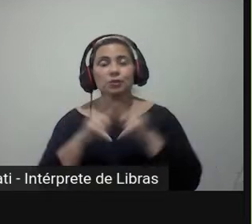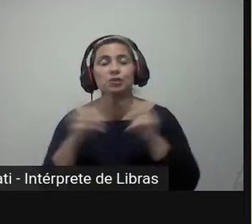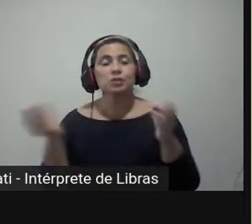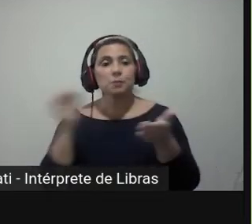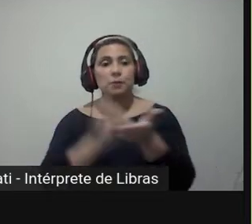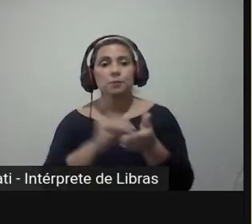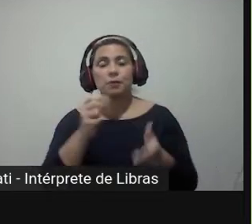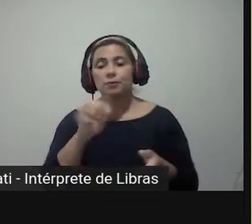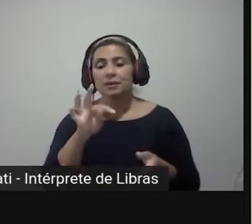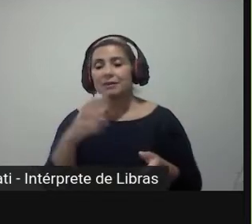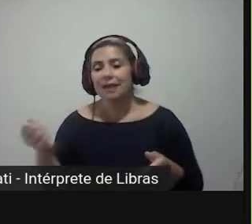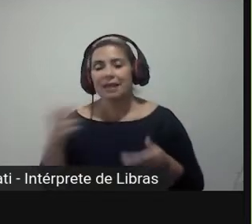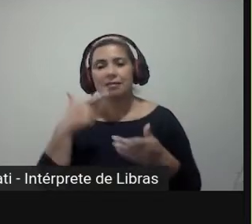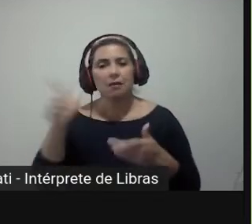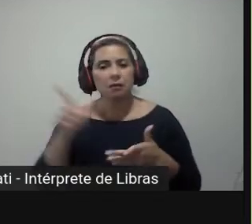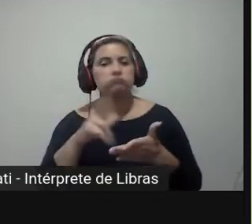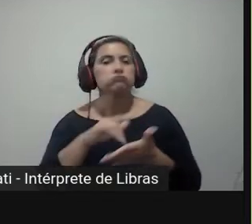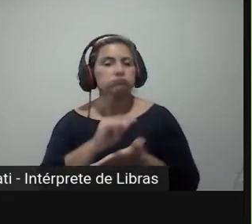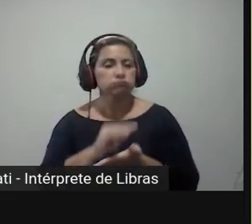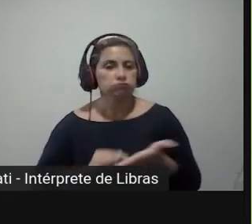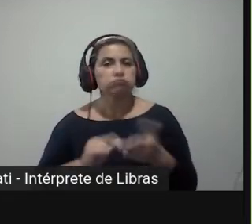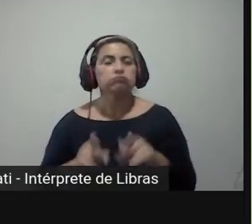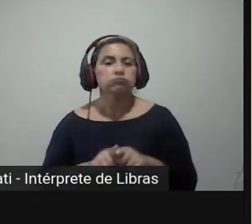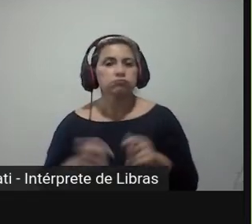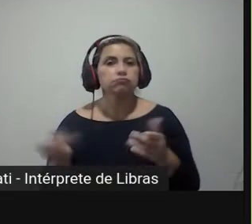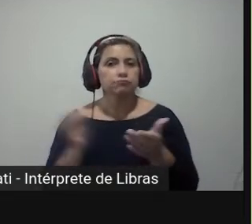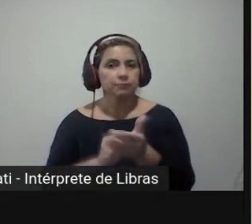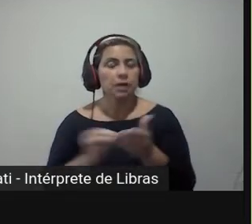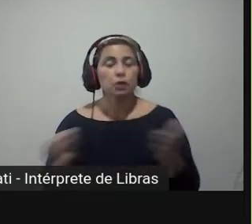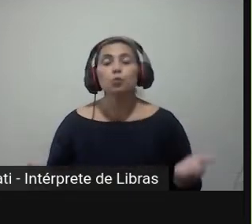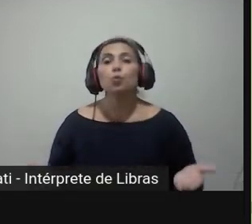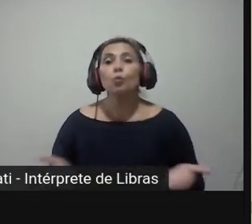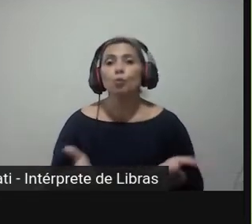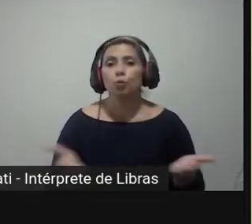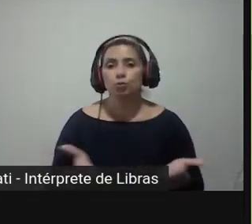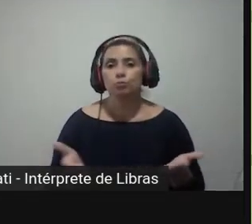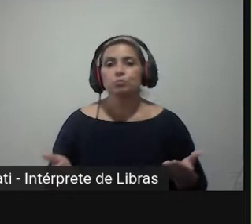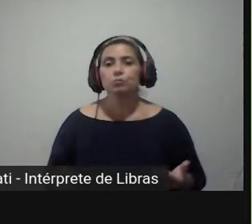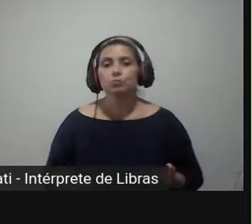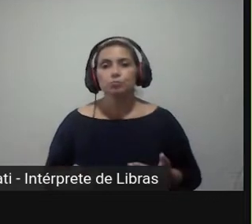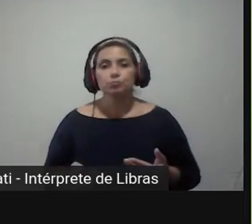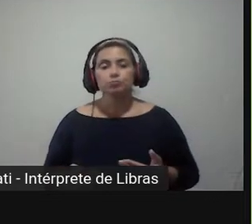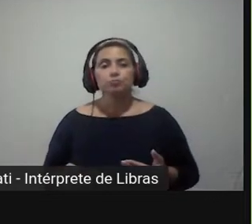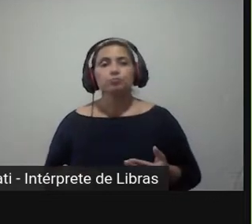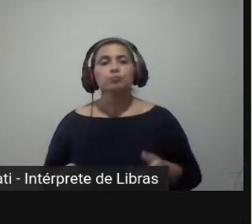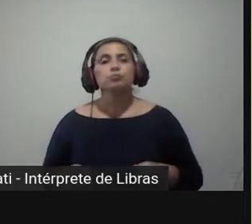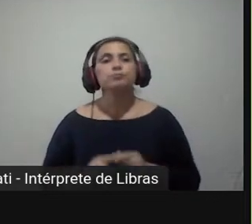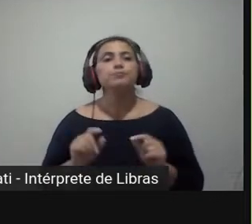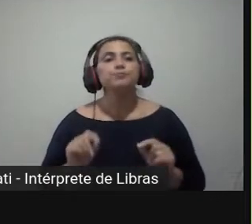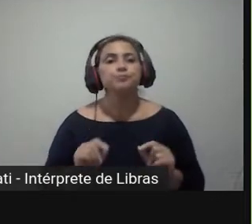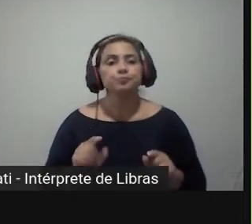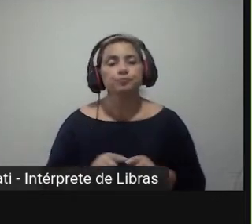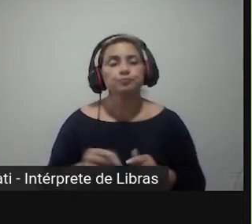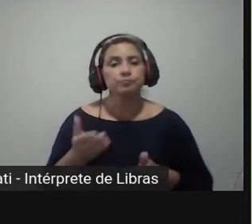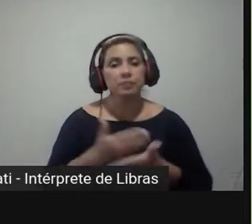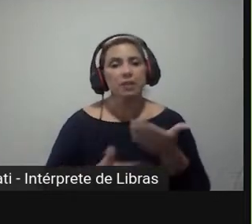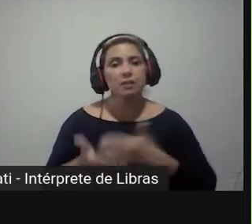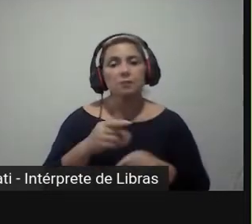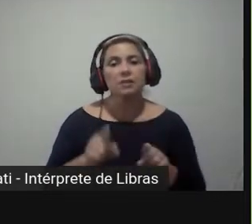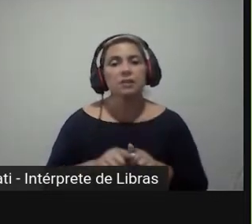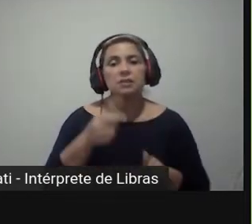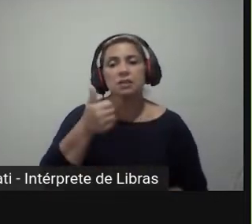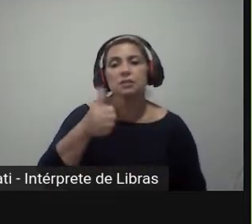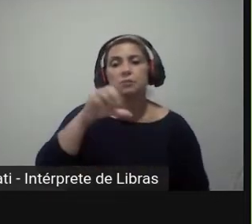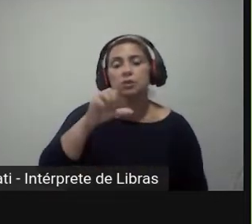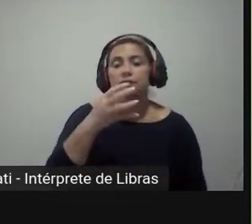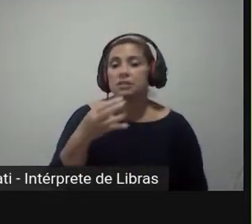No próximo slide a gente vê que a série atual pode passar isso. A série atual do Diário remonta a 1946